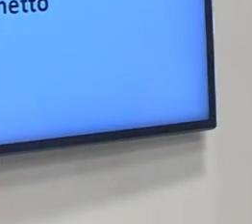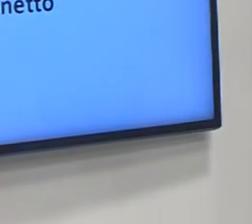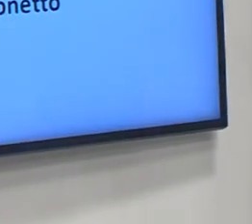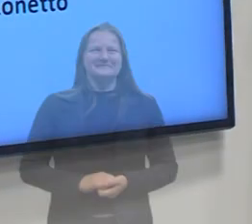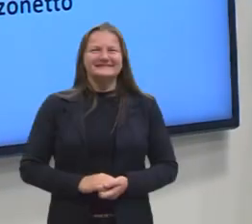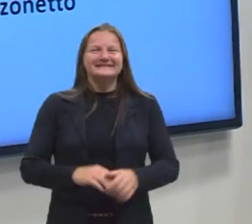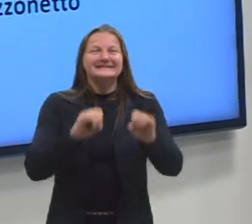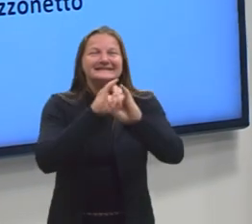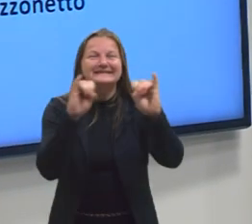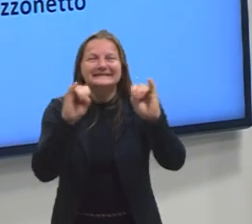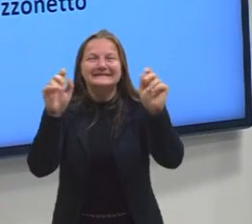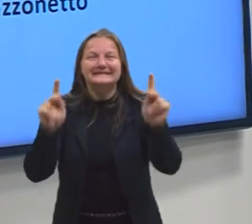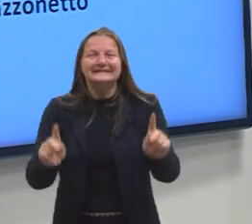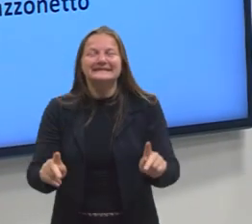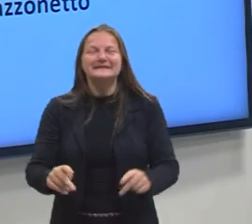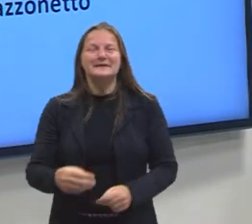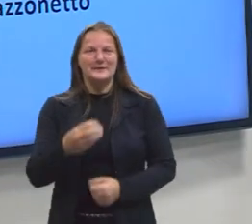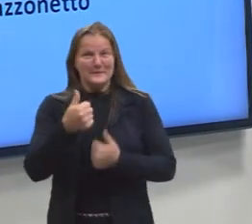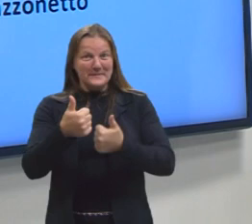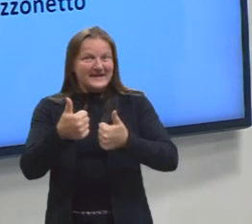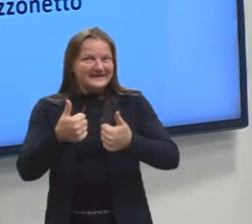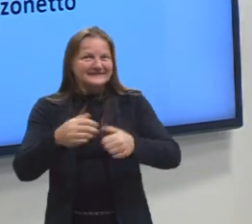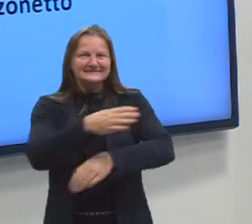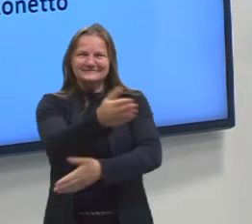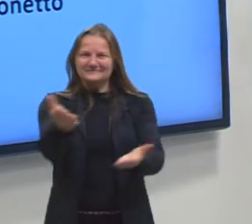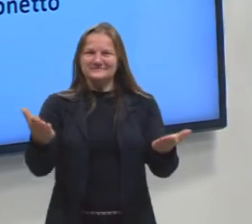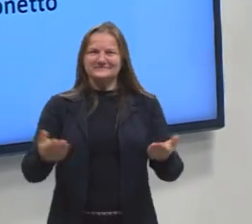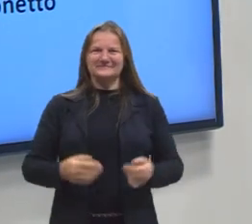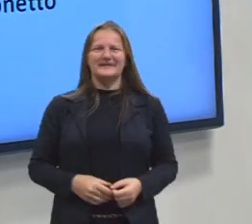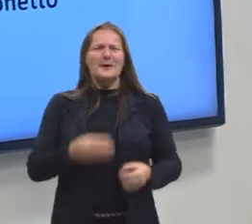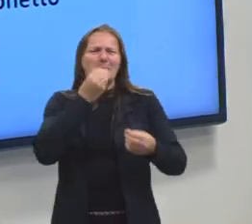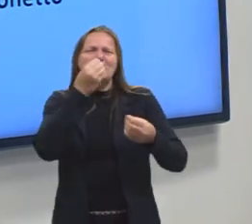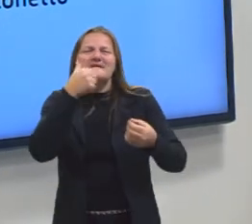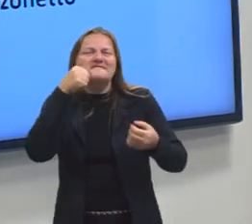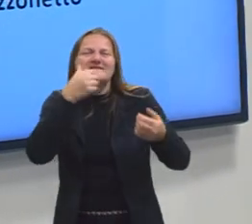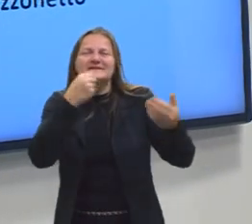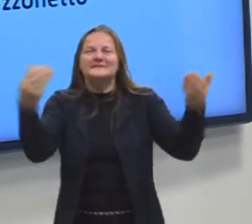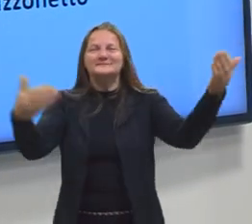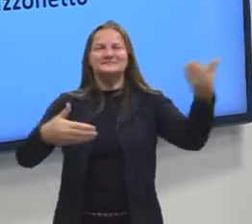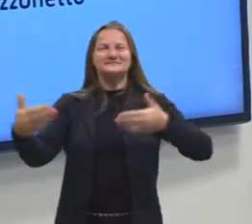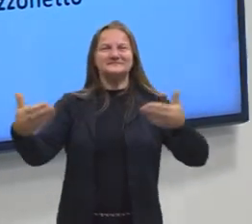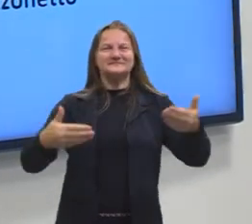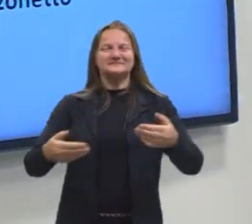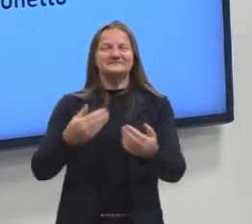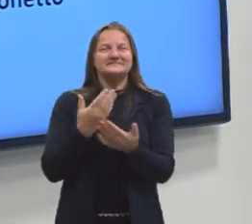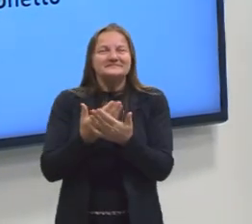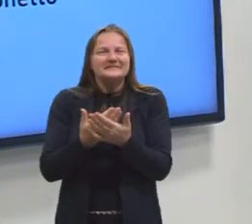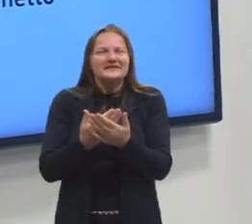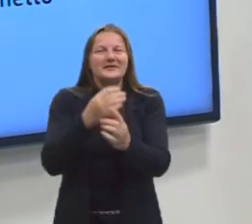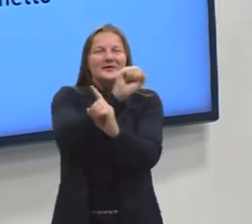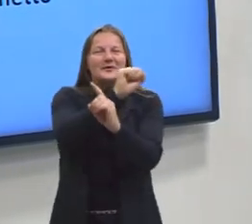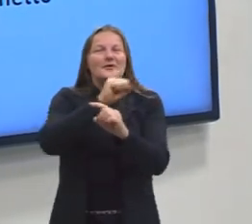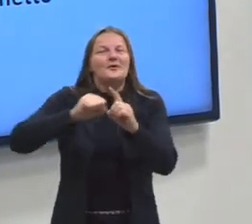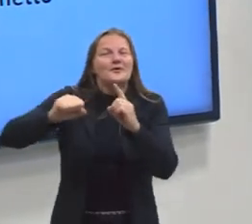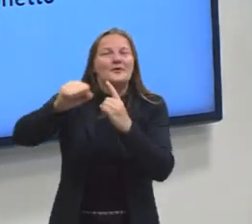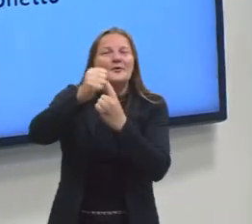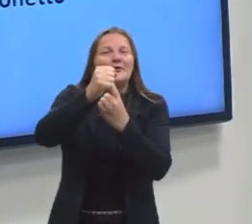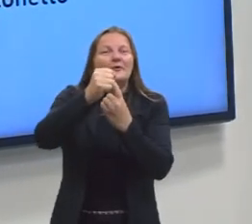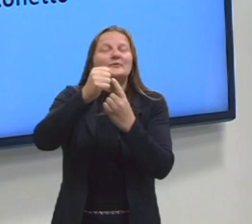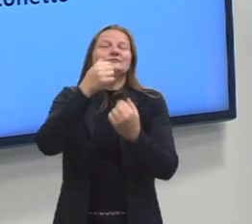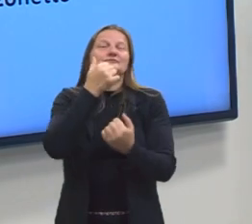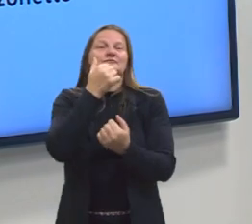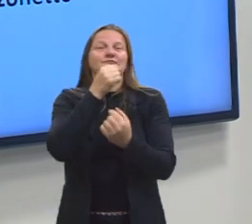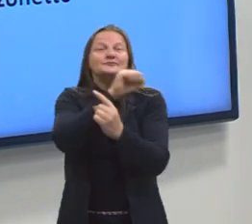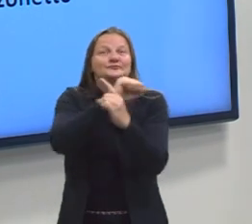E aí galera, como estão? Tudo bem? Espero que sim, sejam todos bem-vindos, todas bem-vindas a mais uma aula de Sociologia